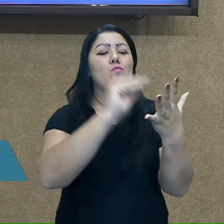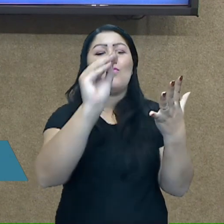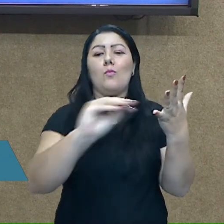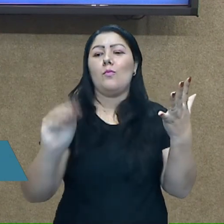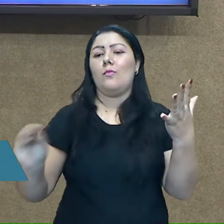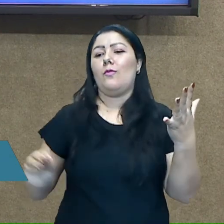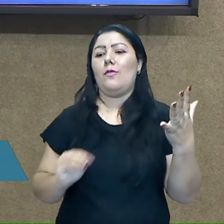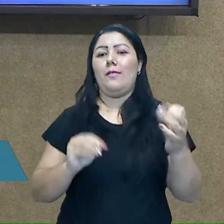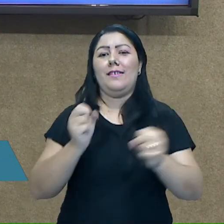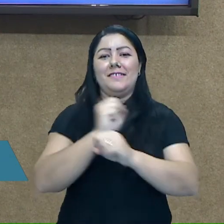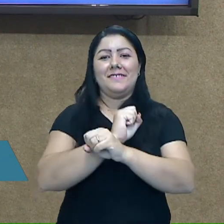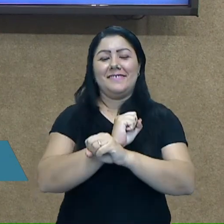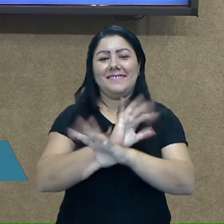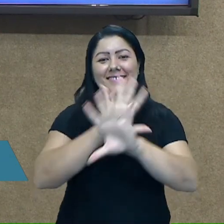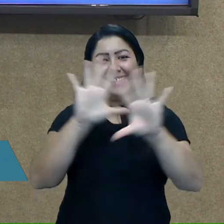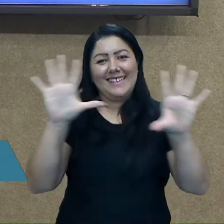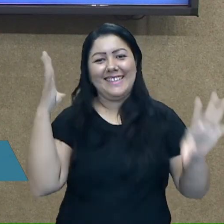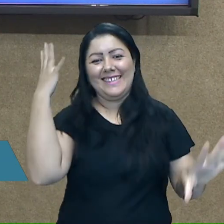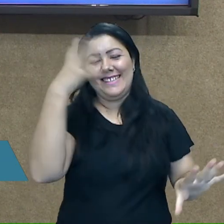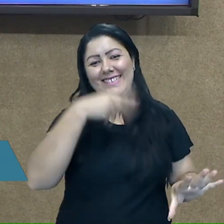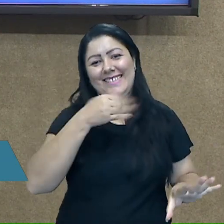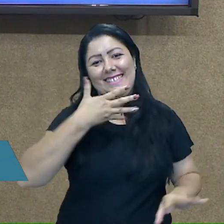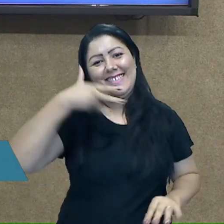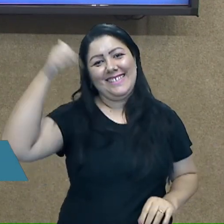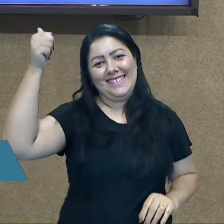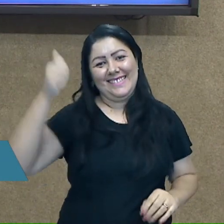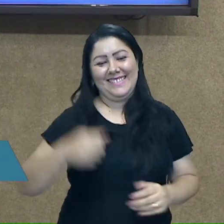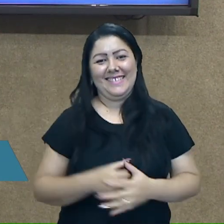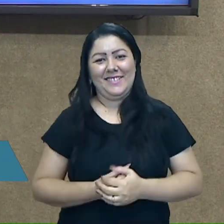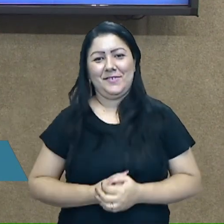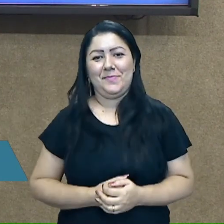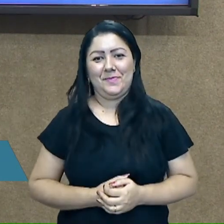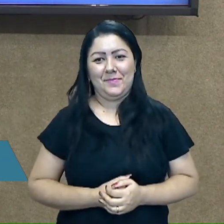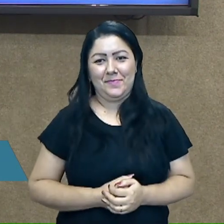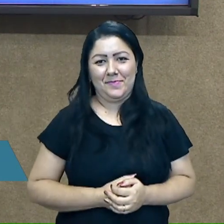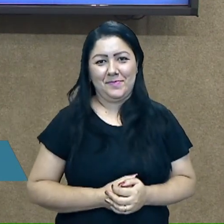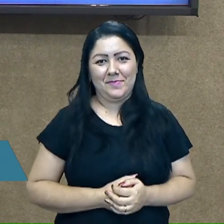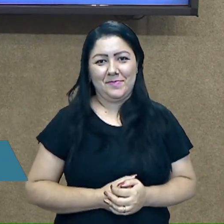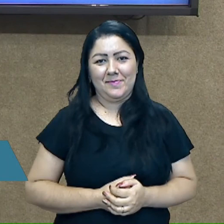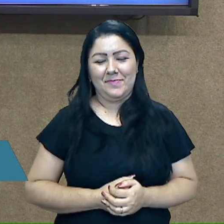e para a sua pintura ficar cada vez melhor e mais bonito, muito mais colorido.